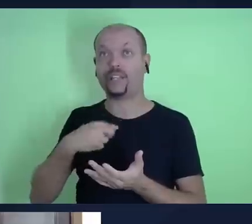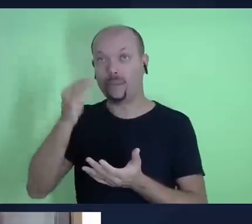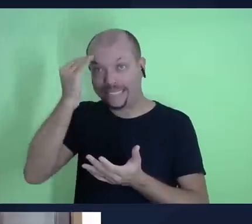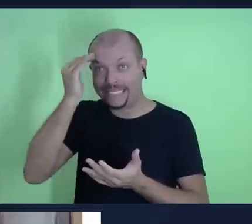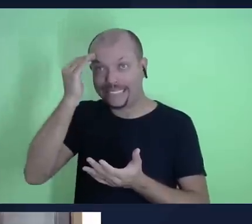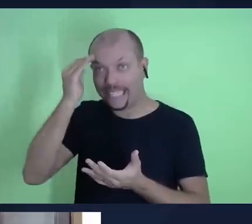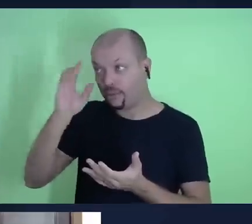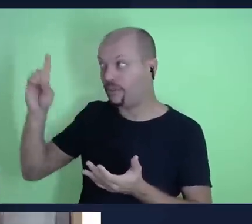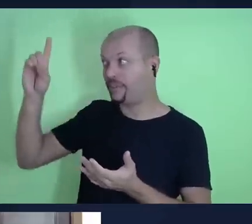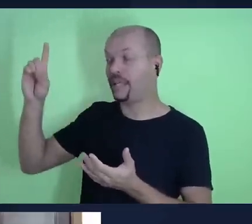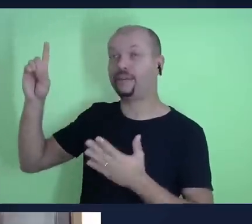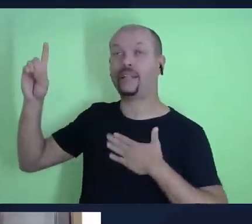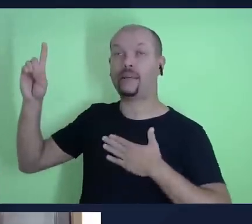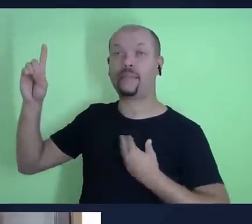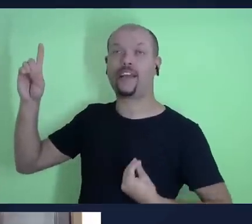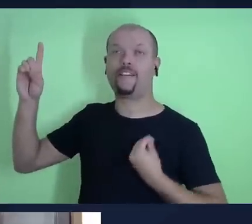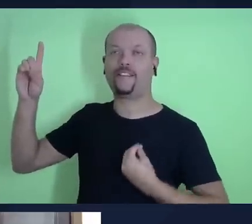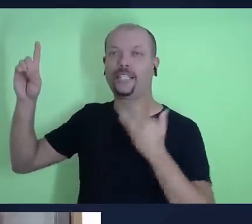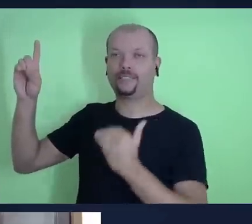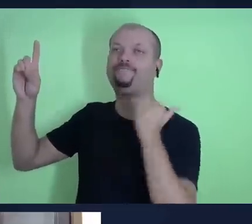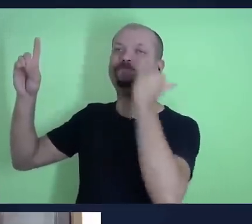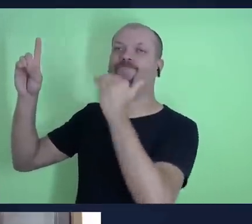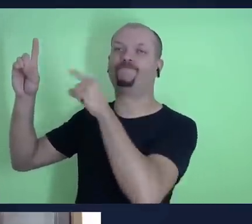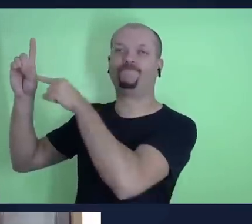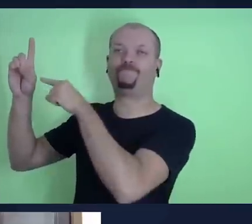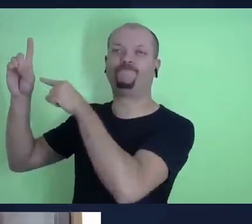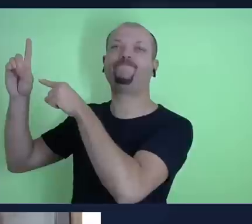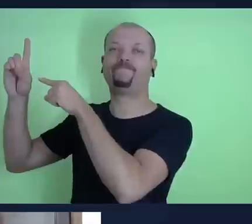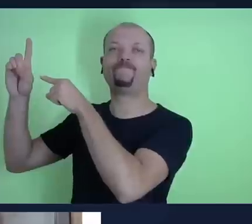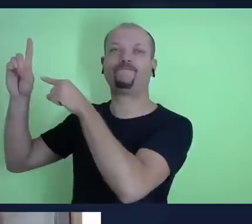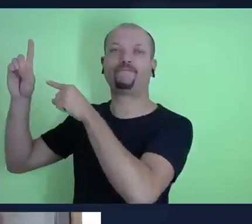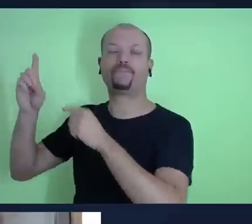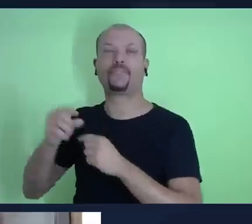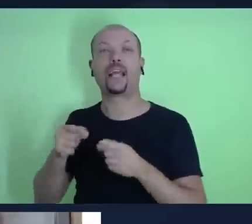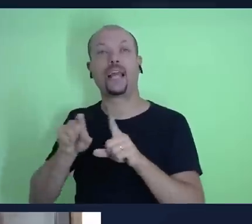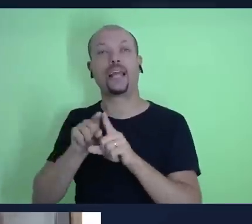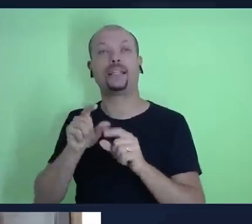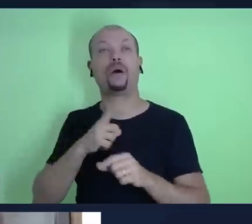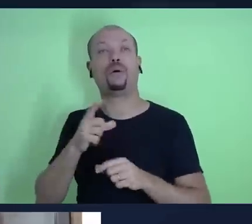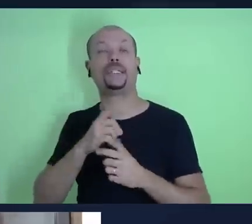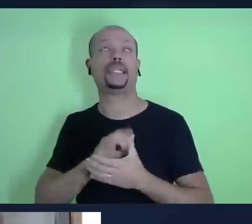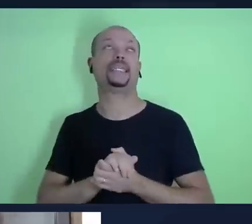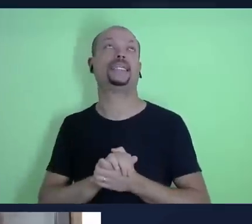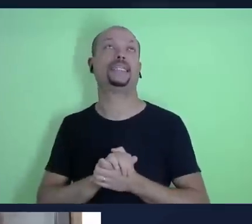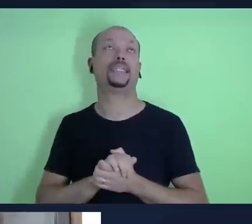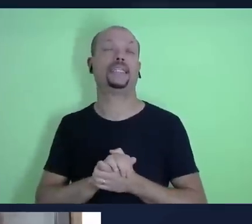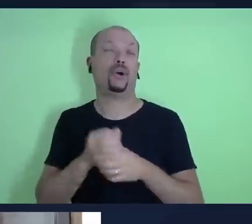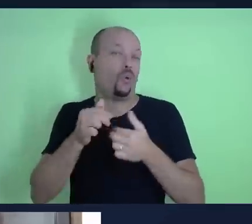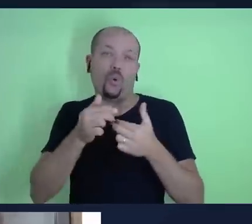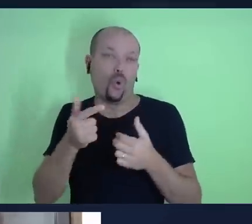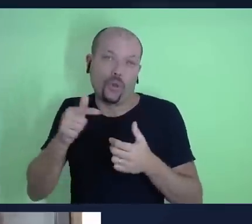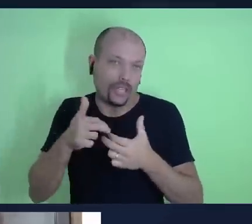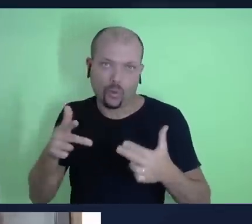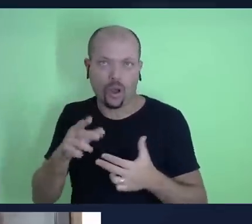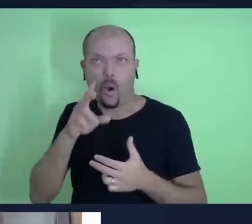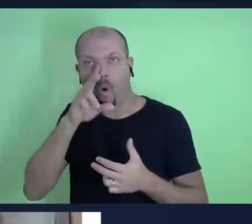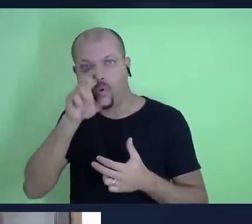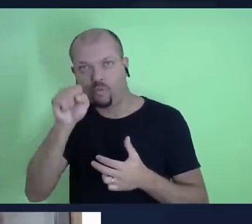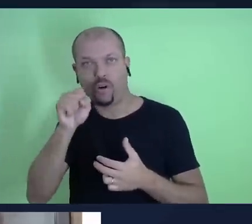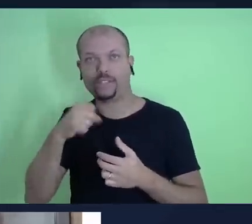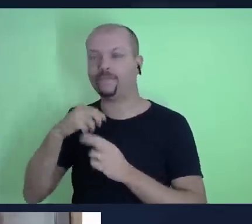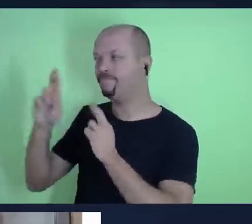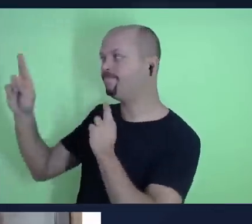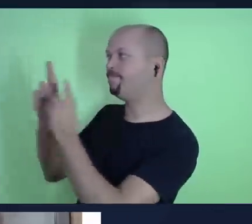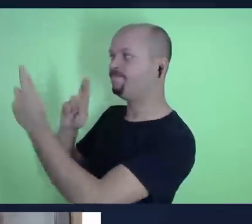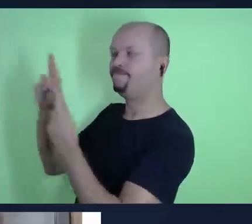vida. Isso, com certeza, traz uma outra consequência, isso fortalece o meu relacionamento